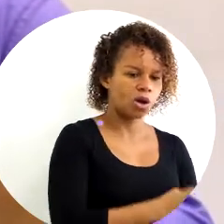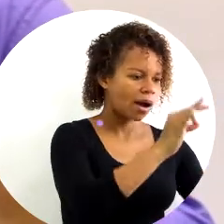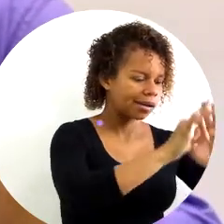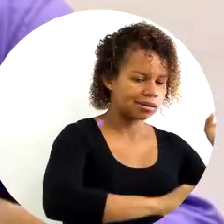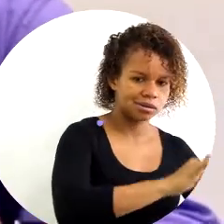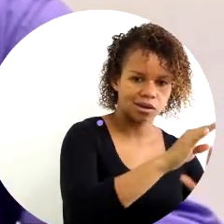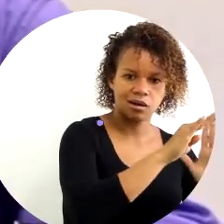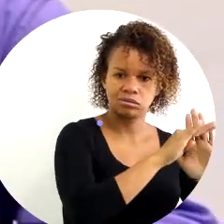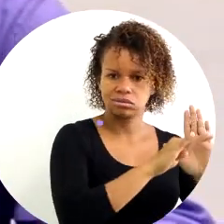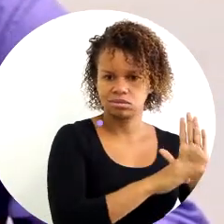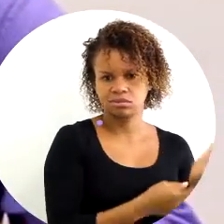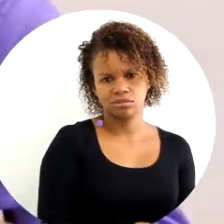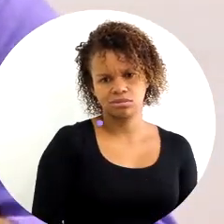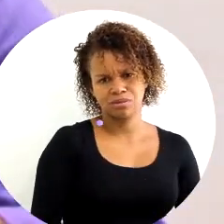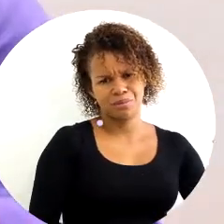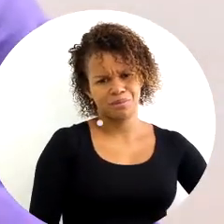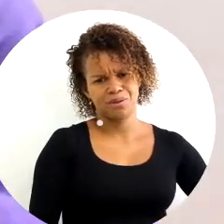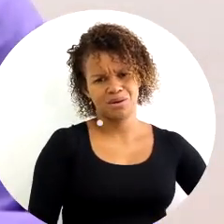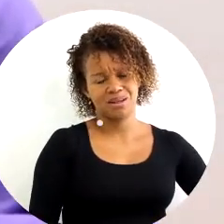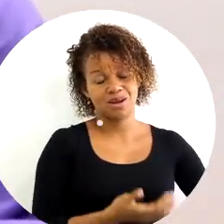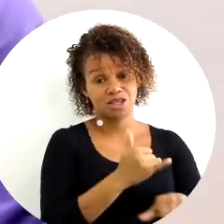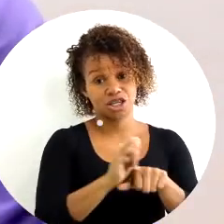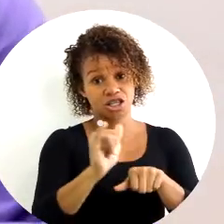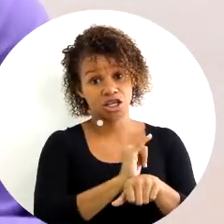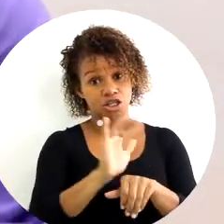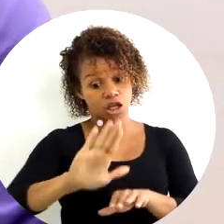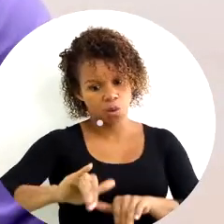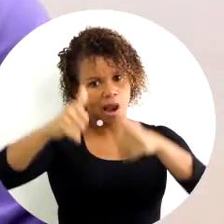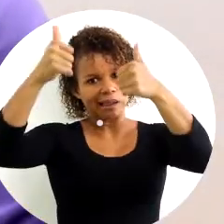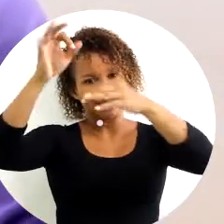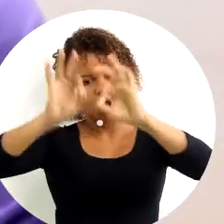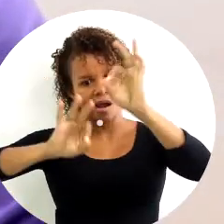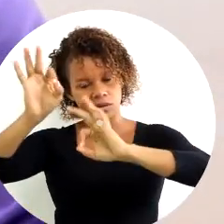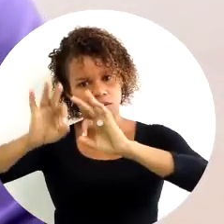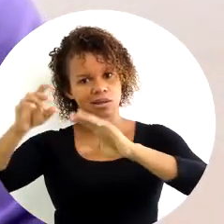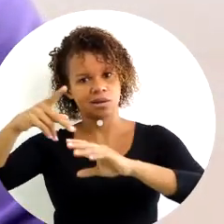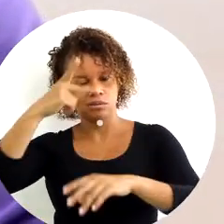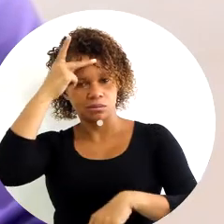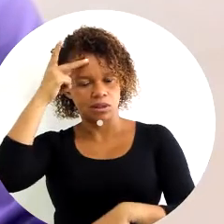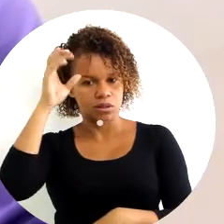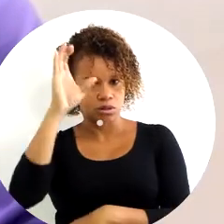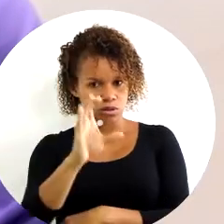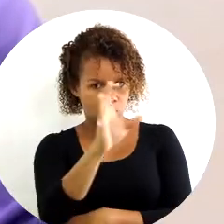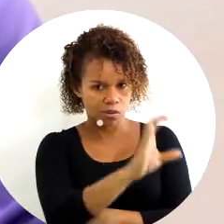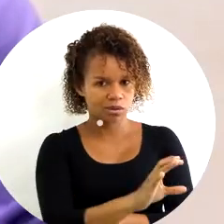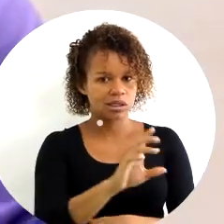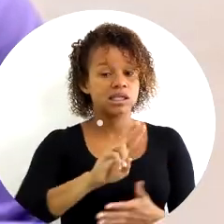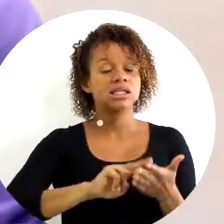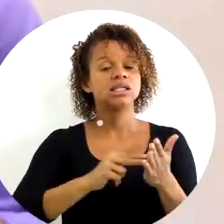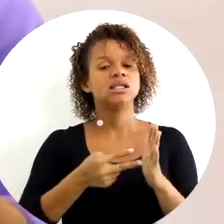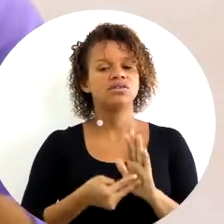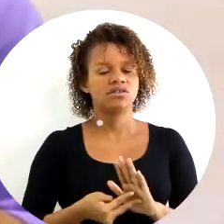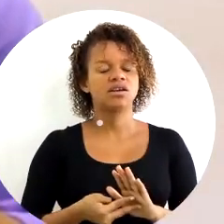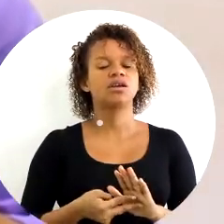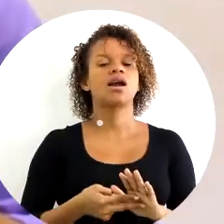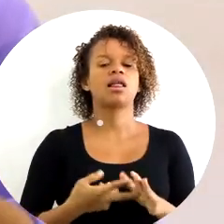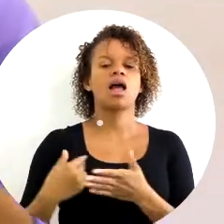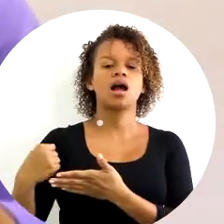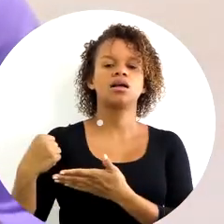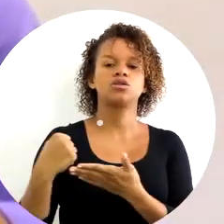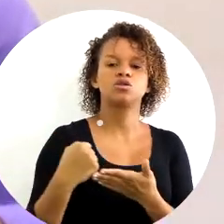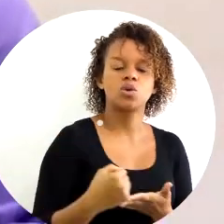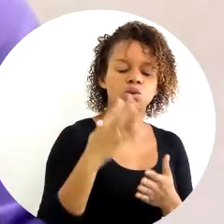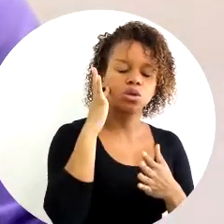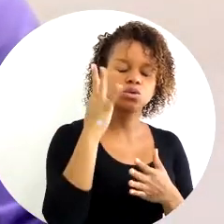não elaborado da melhor forma. A estratégia de qualidade nas organizações através das pessoas significa dar solução